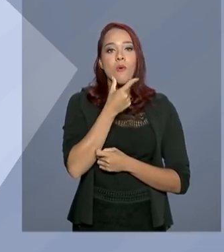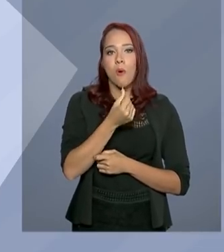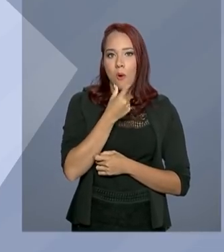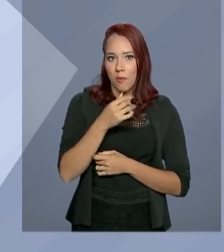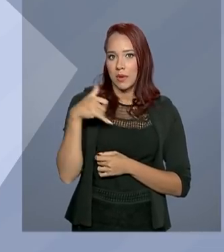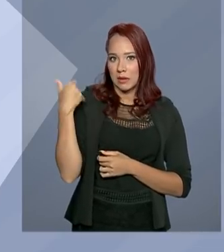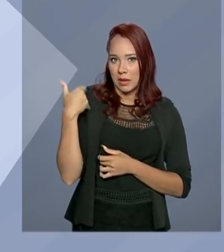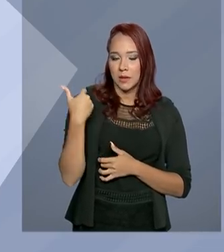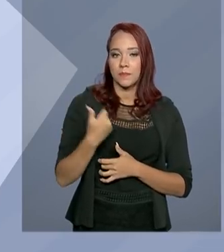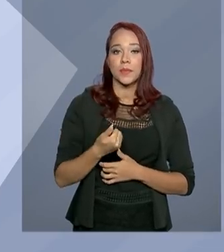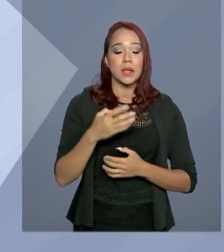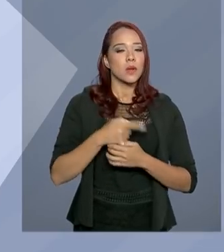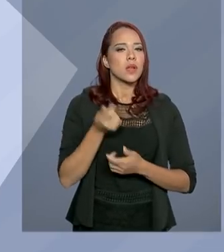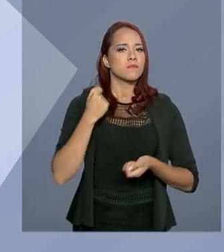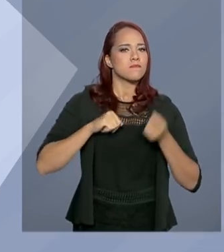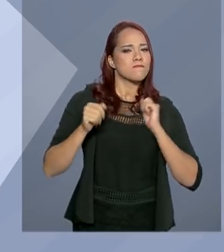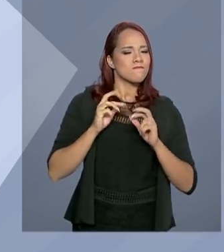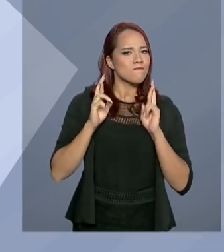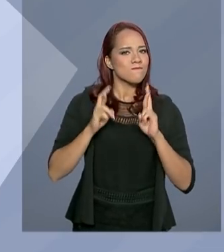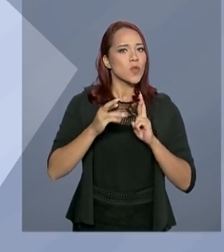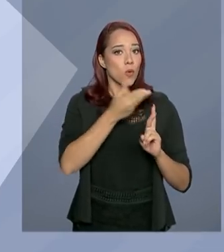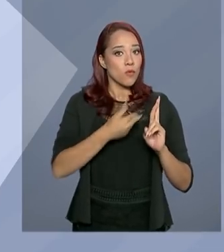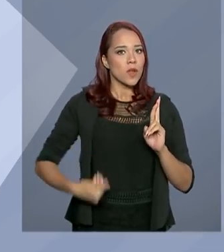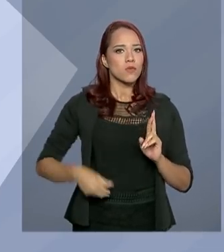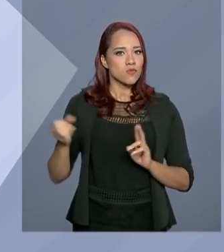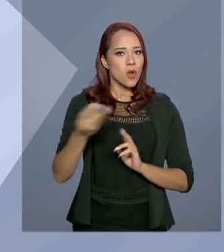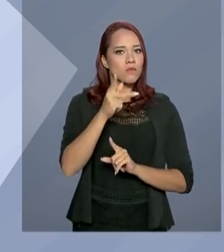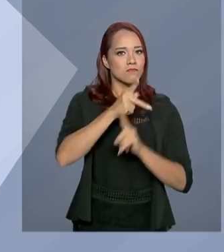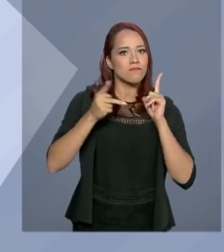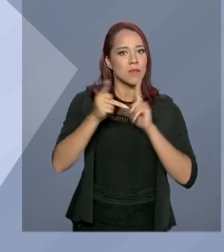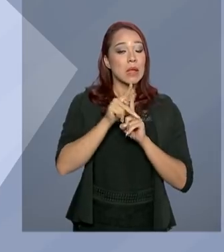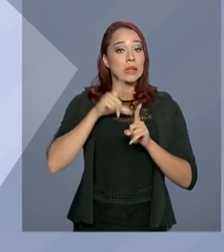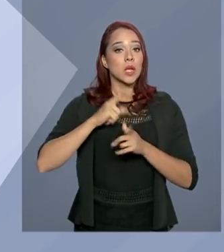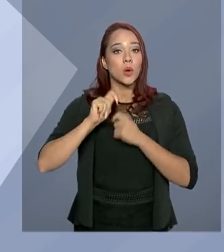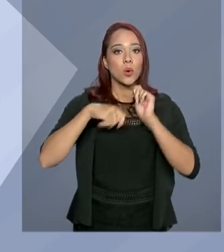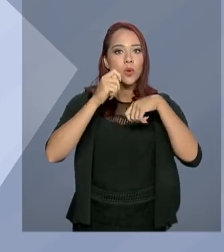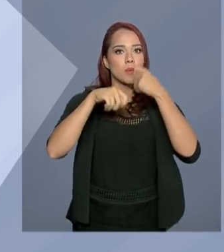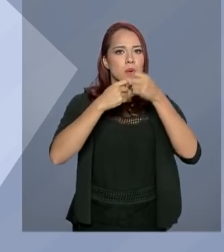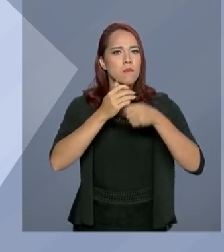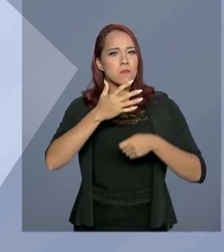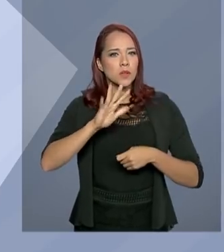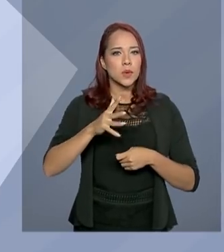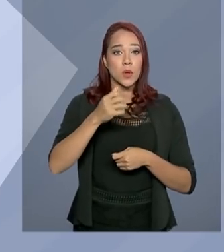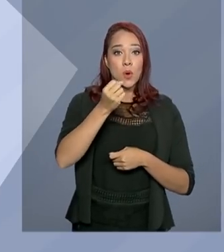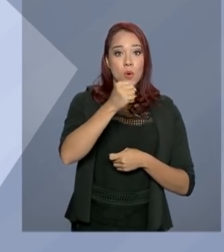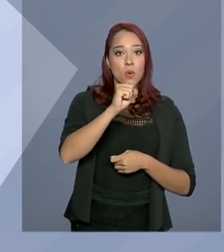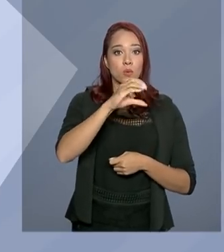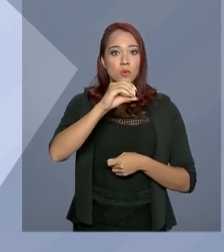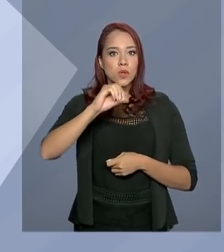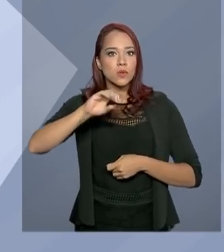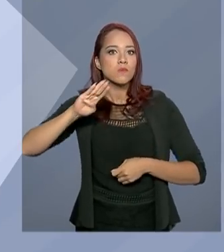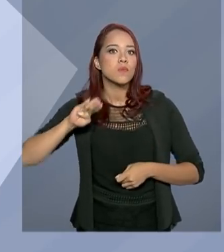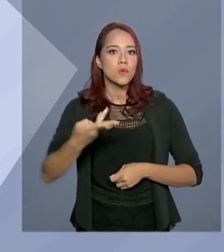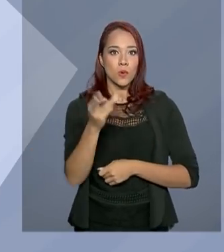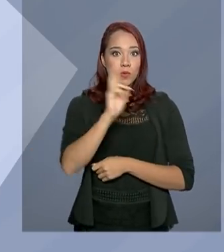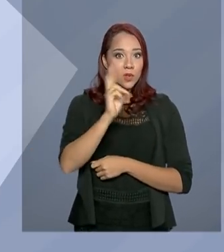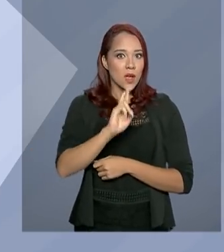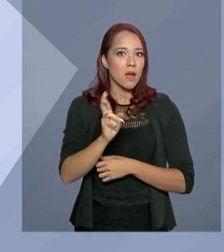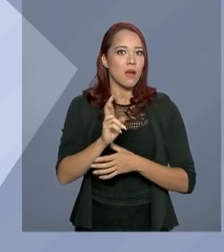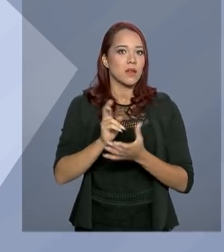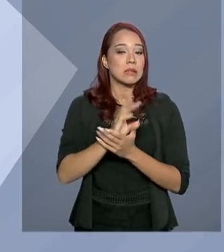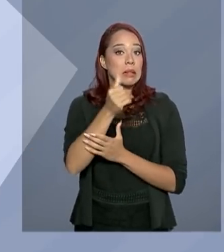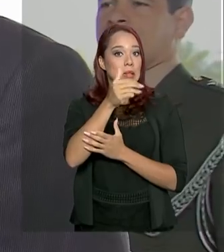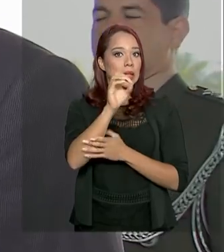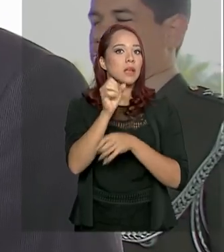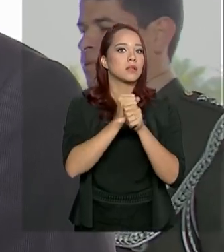expectativa do governo é de que a nova Previdência gere uma economia de cerca de R 800 bilhões aos cofres em